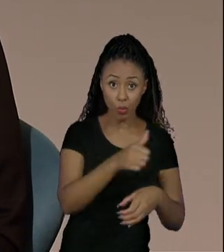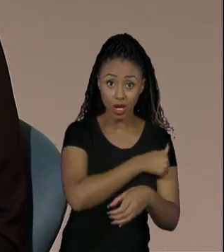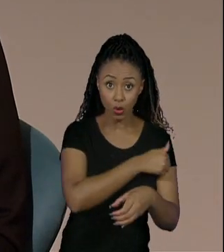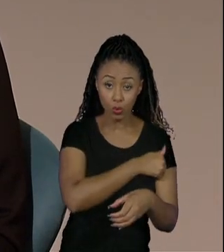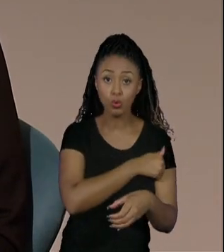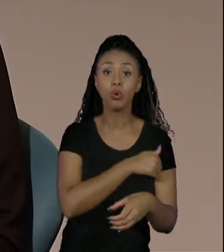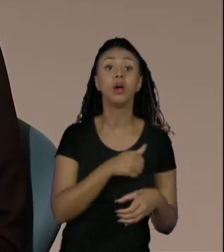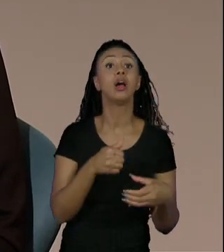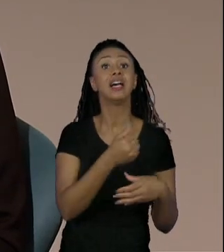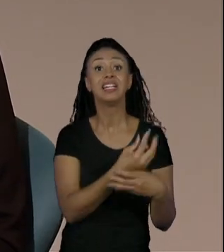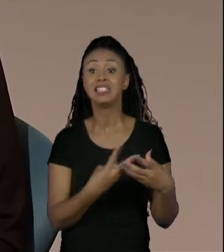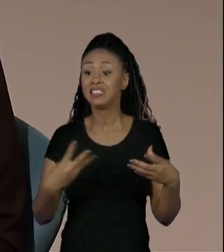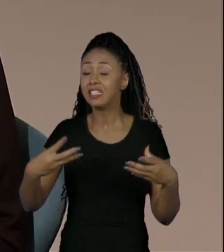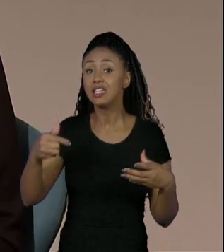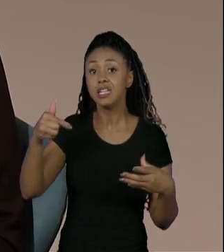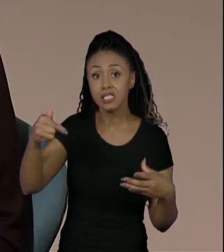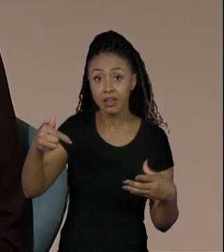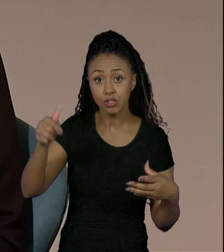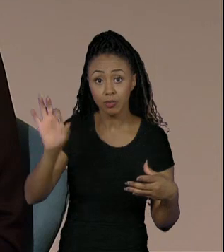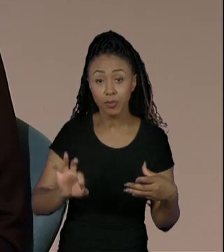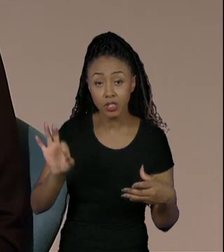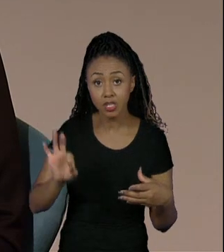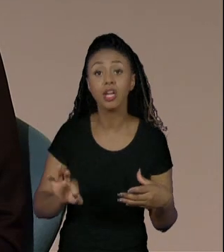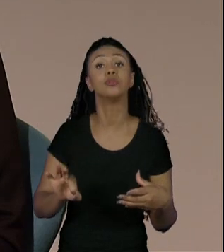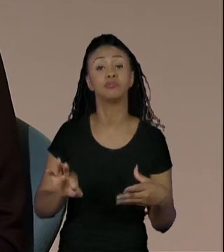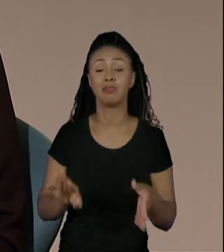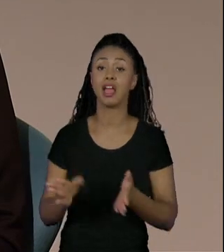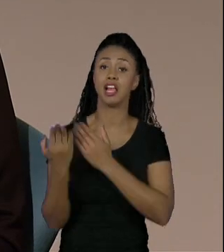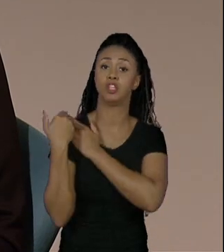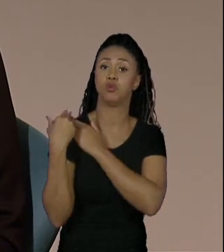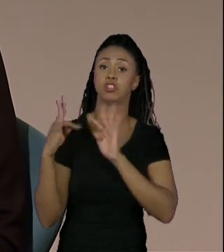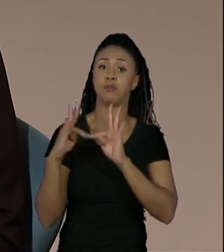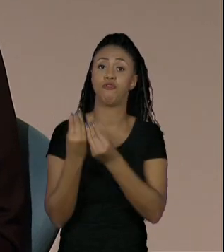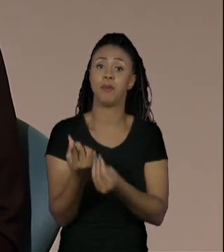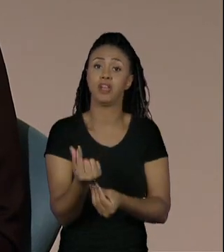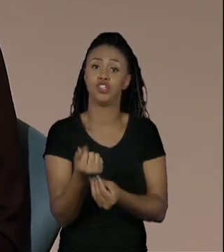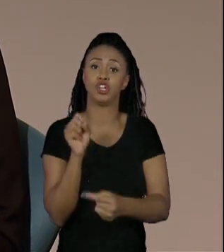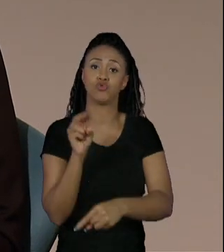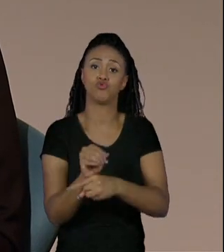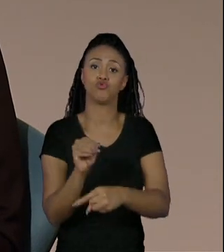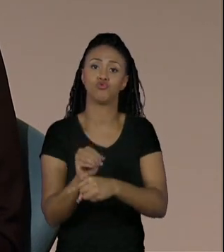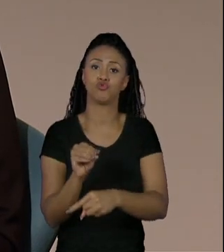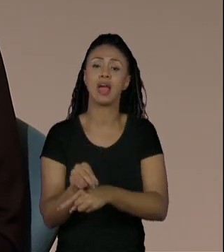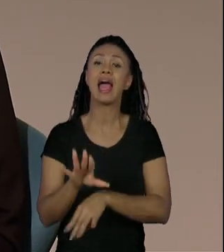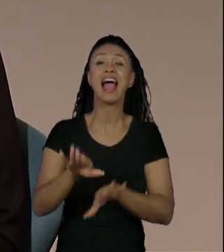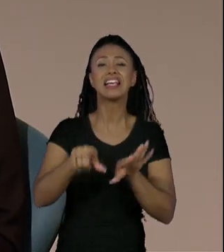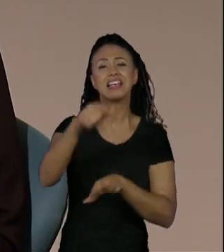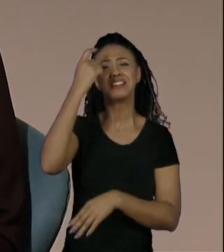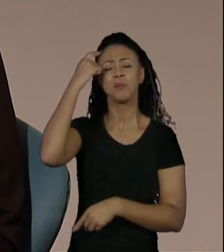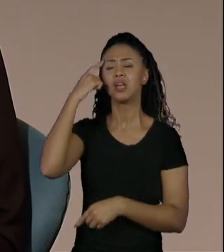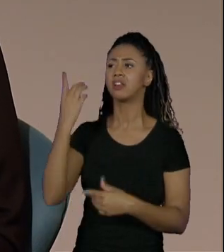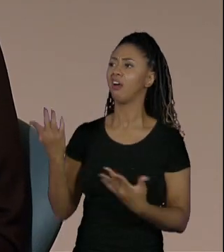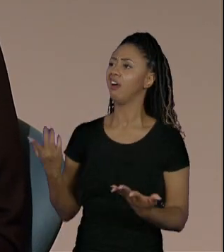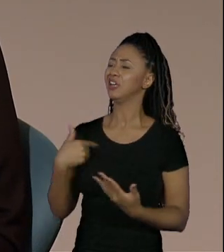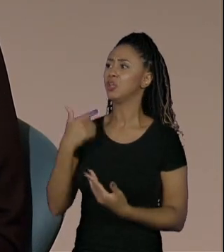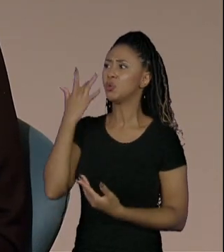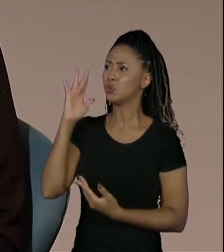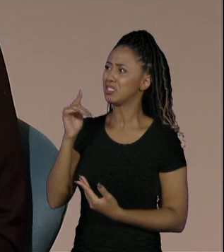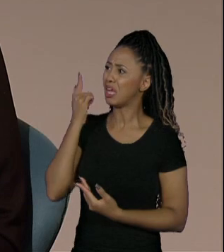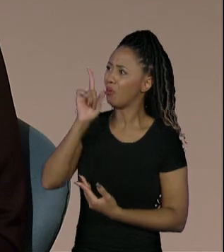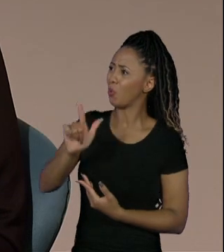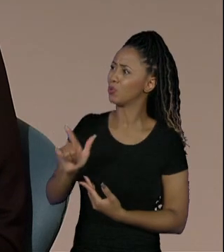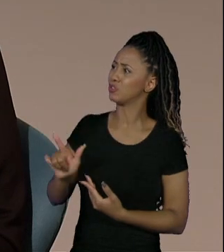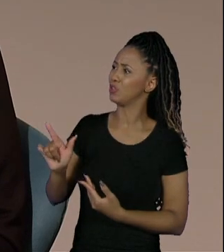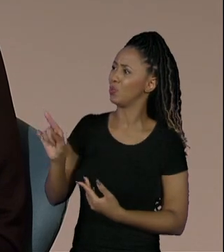fez esse curso para você que está aí. Poxa, professora, mas eu não sei se eu vou passar em uma universidade pública. Vai. Você